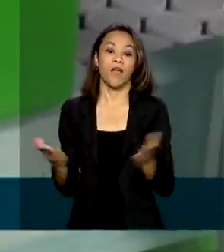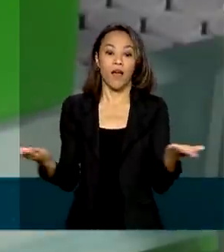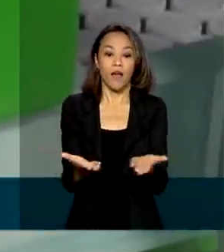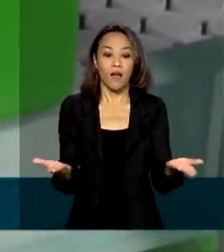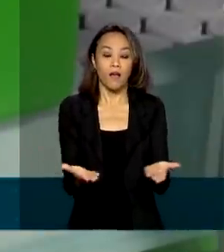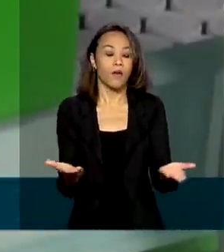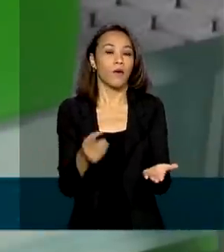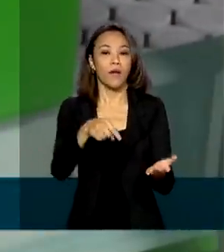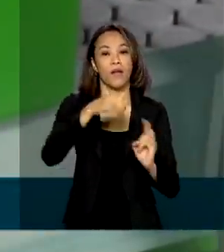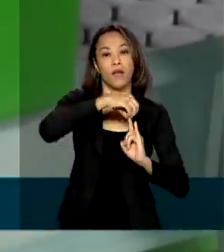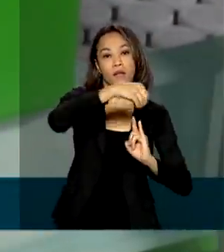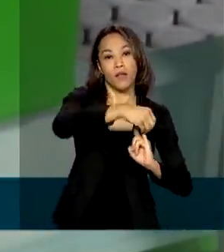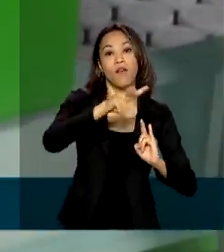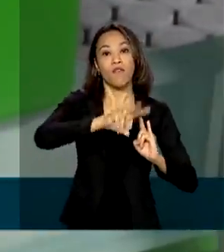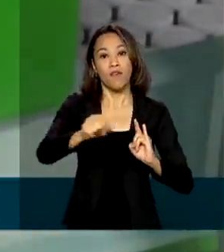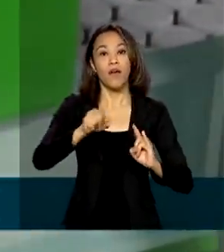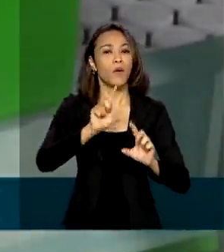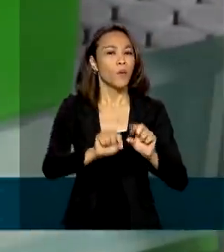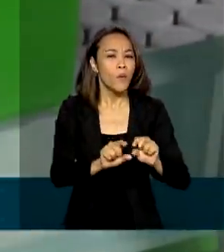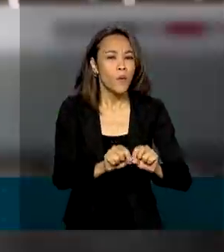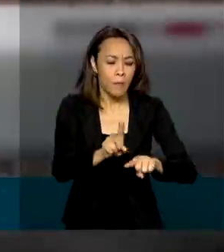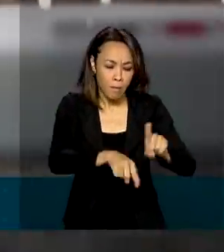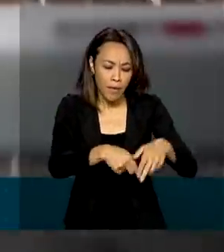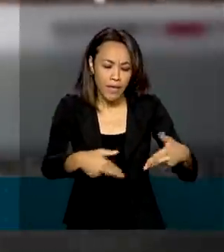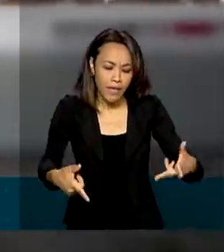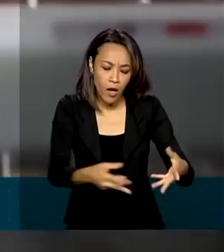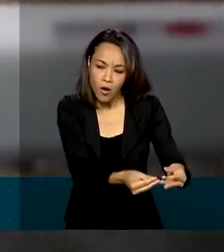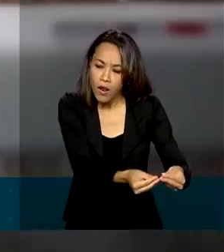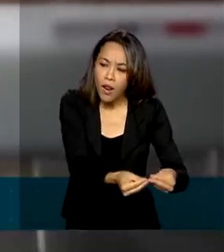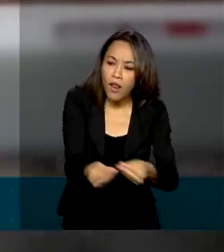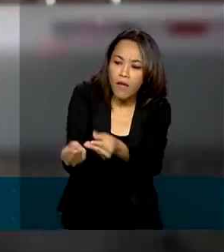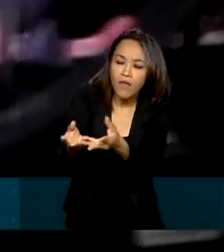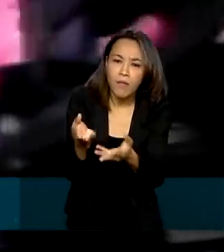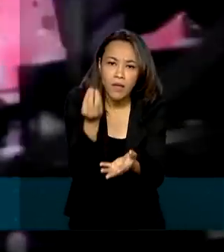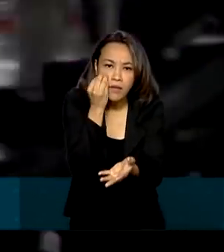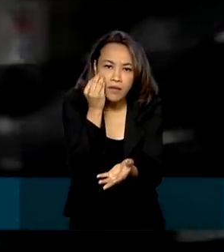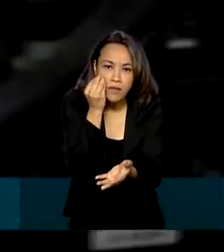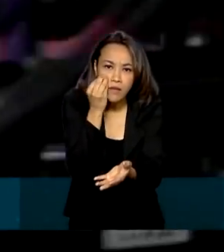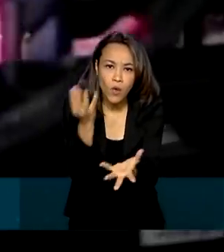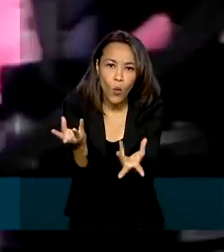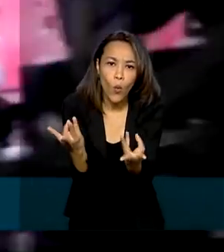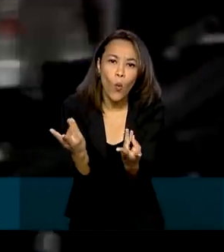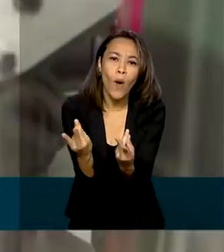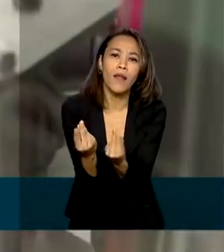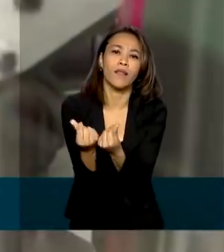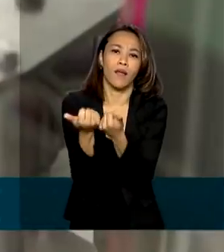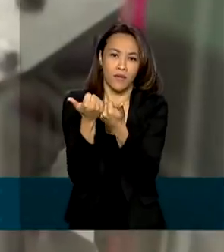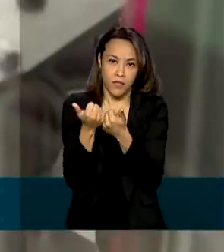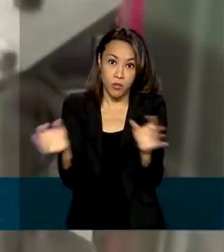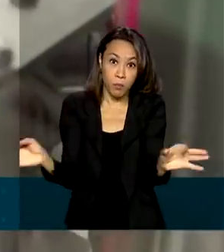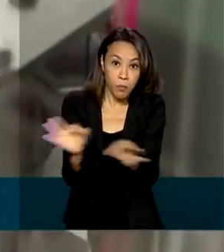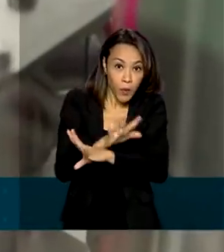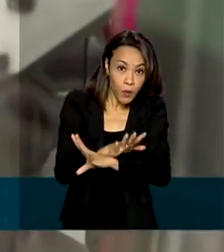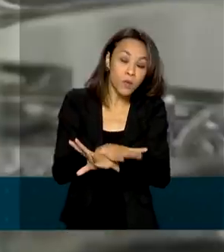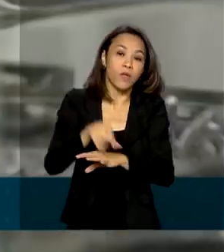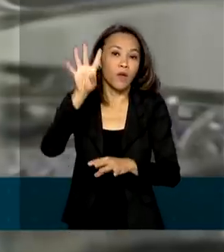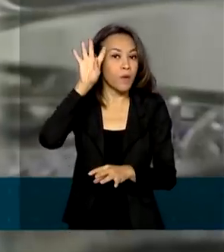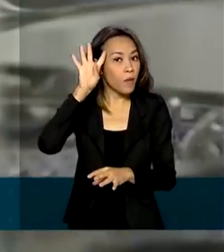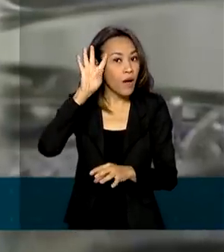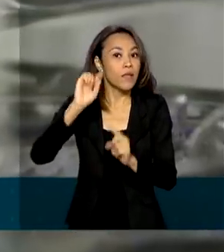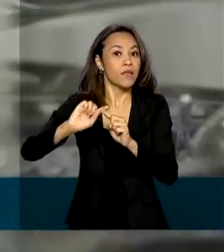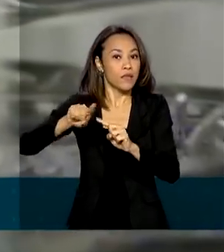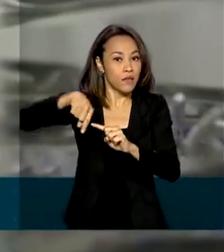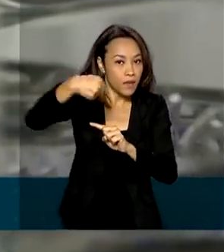Fiocruz vai enviar amostras do material para controle de qualidade. O resultado deve estar pronto na quarta-feira e logo em